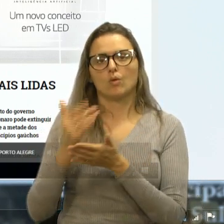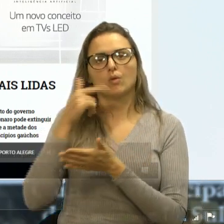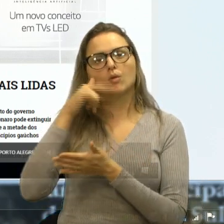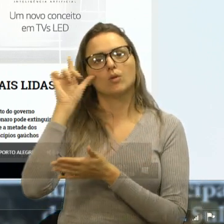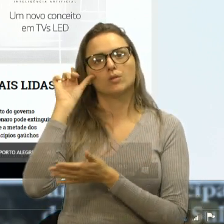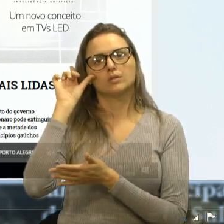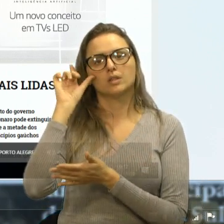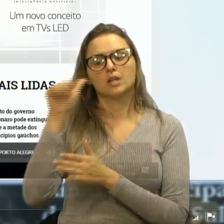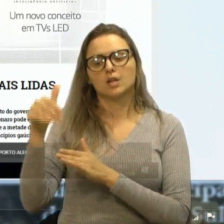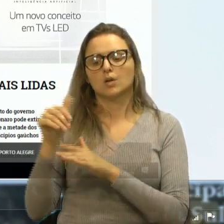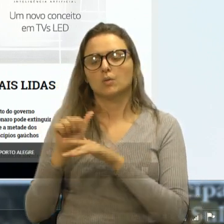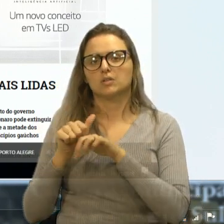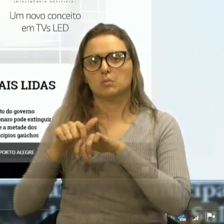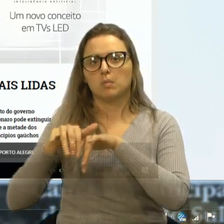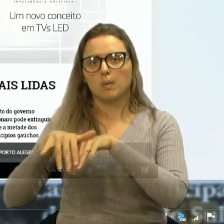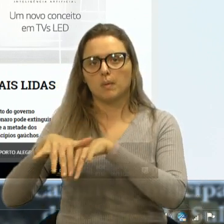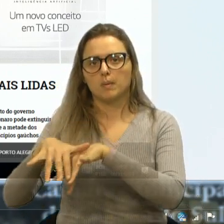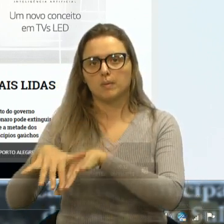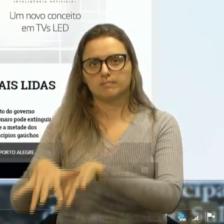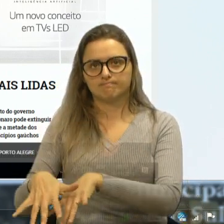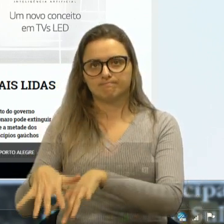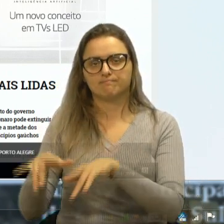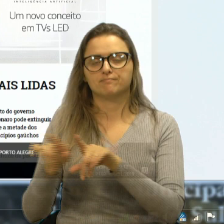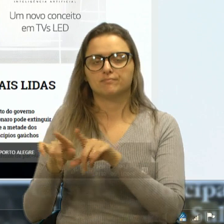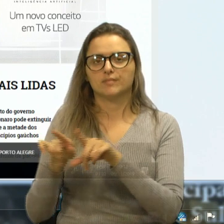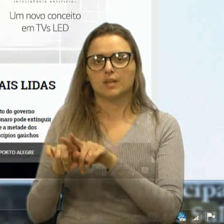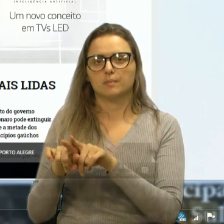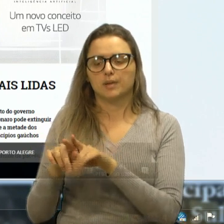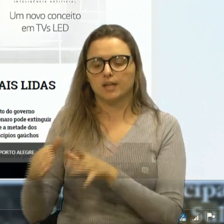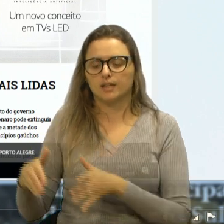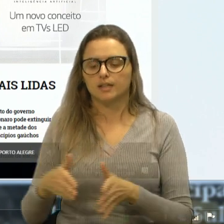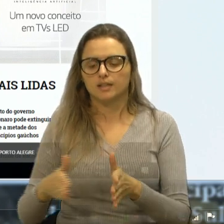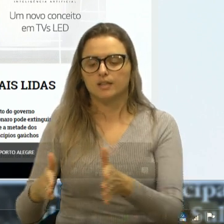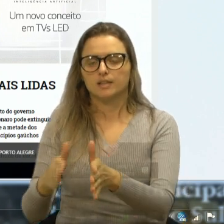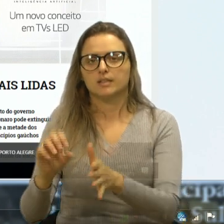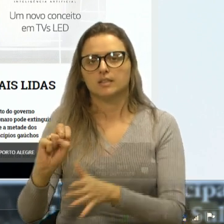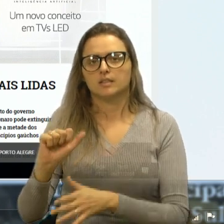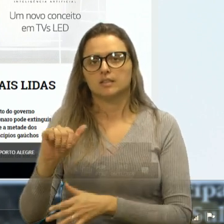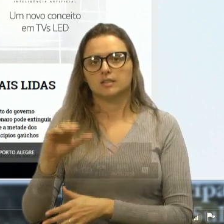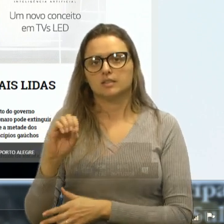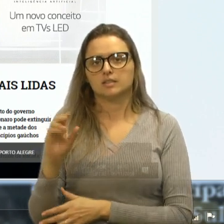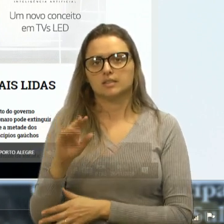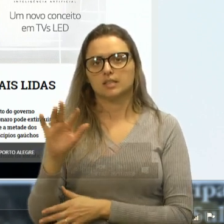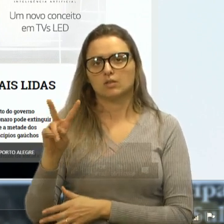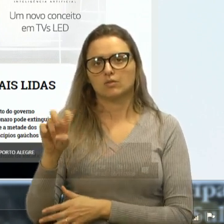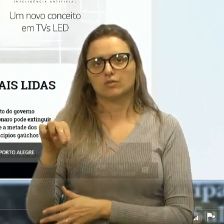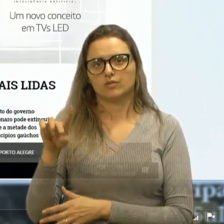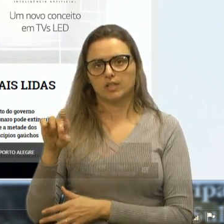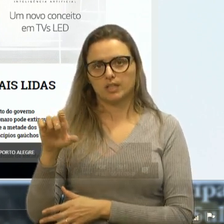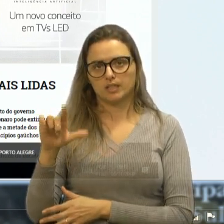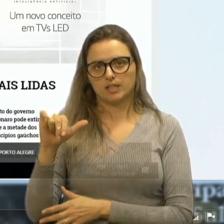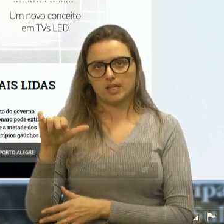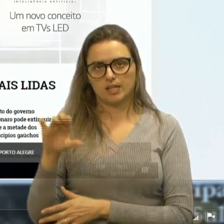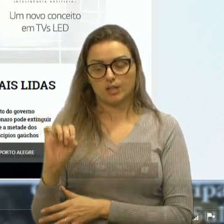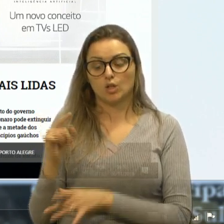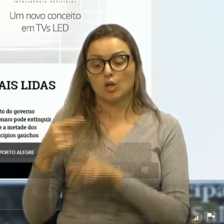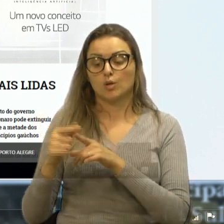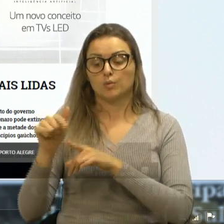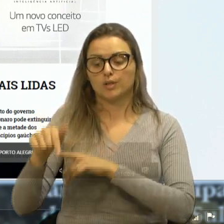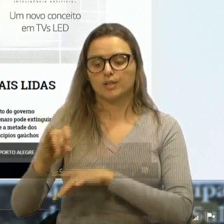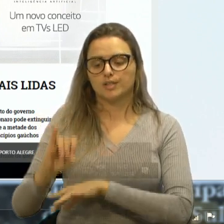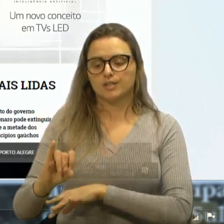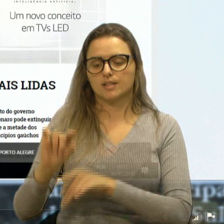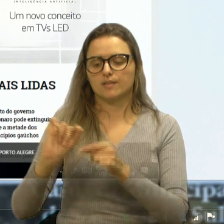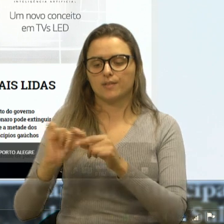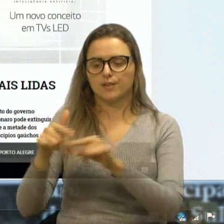quando caiu, caiu essa barreira aqui, próxima à curva da morte. Porque se eles vão ali e fazem uma meia